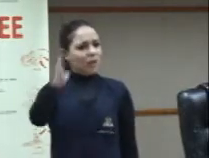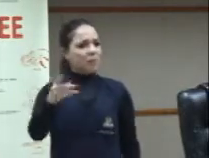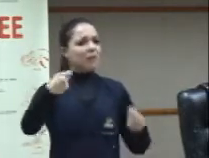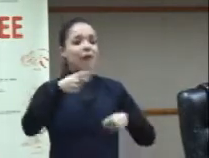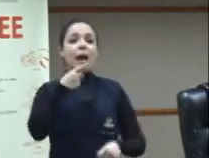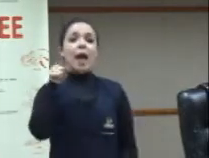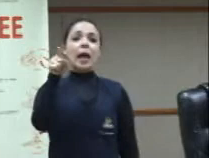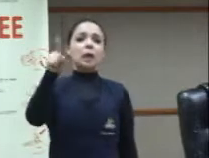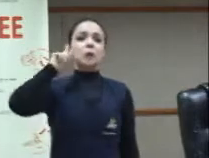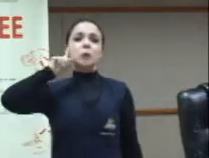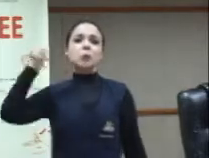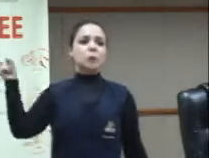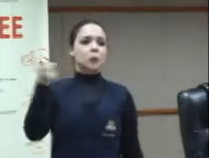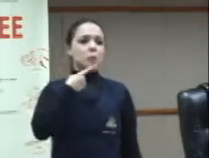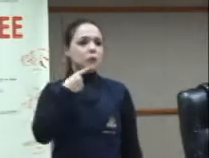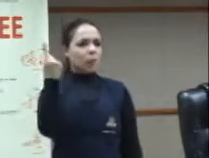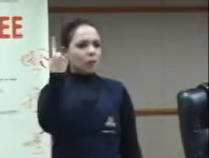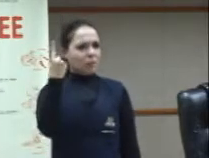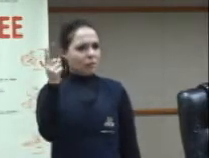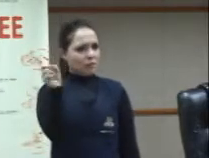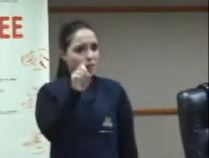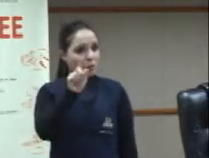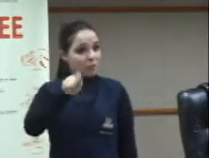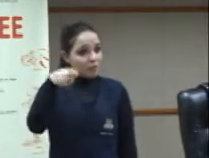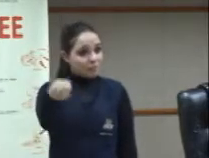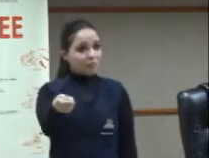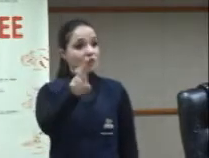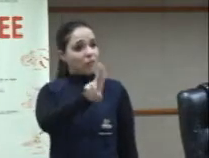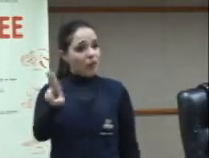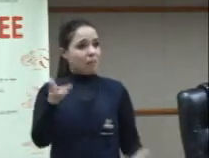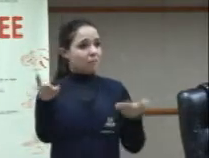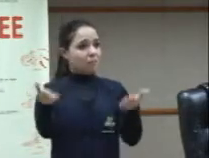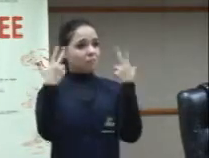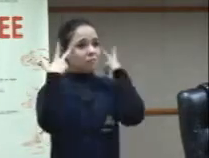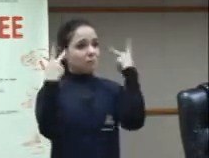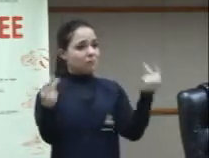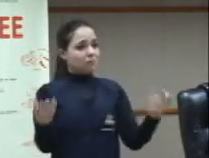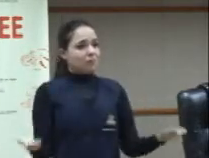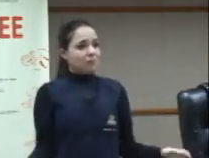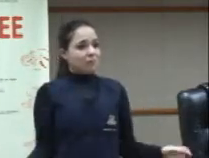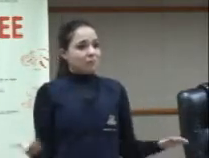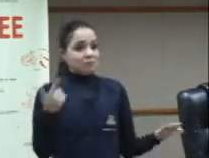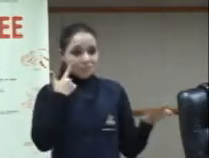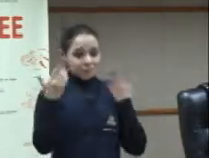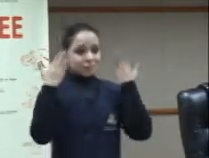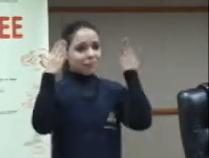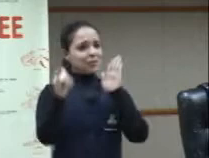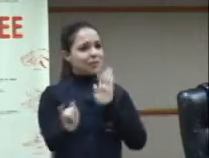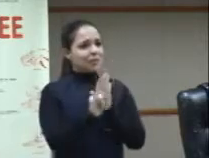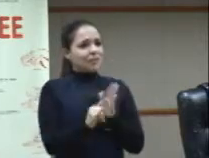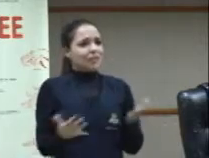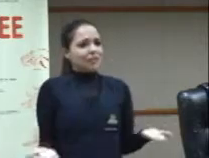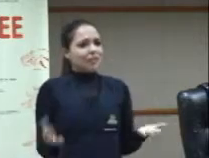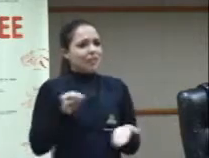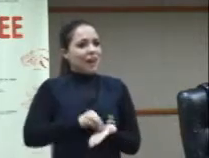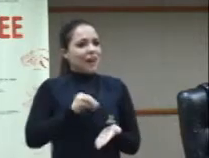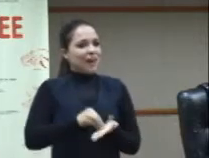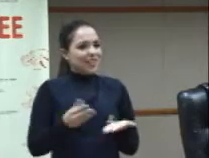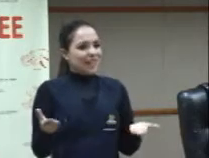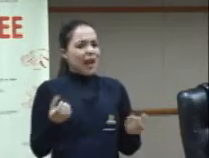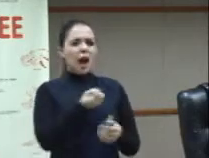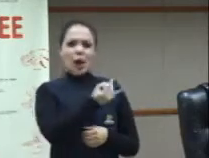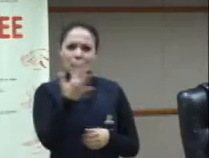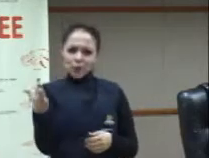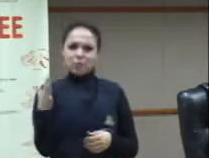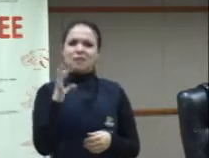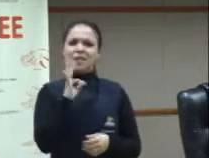nome que ele tem que carregar é o nome da sua diferença? Eu disse, nós temos até que ter uma tese de doutorado de alguém que faça uma